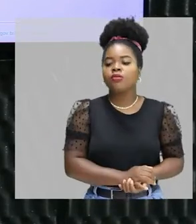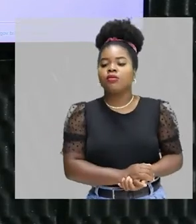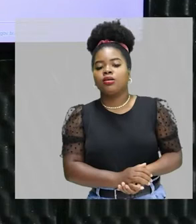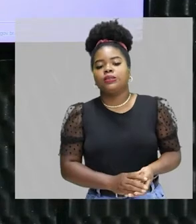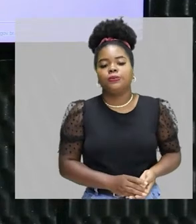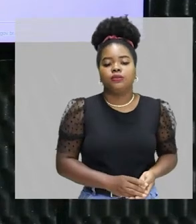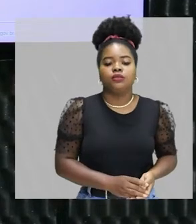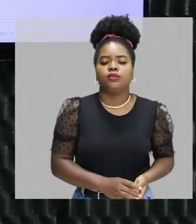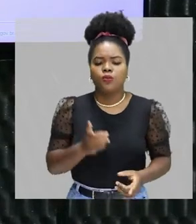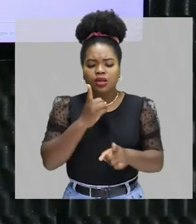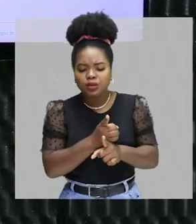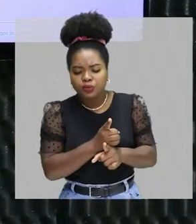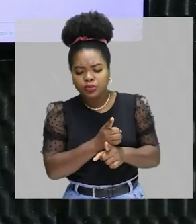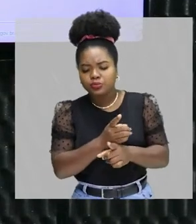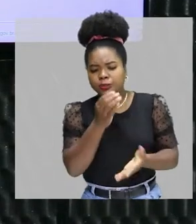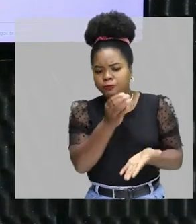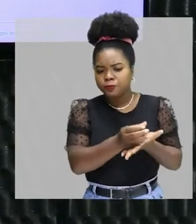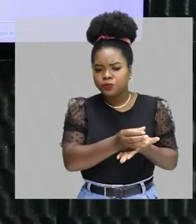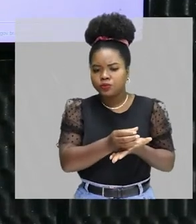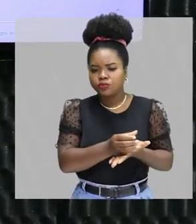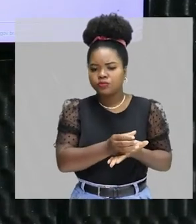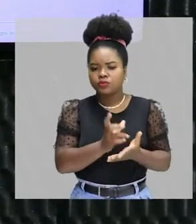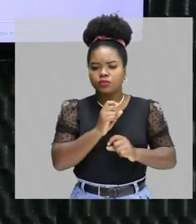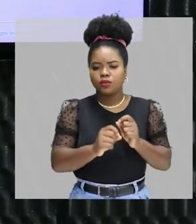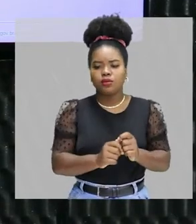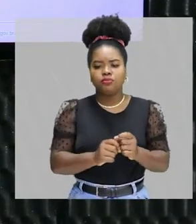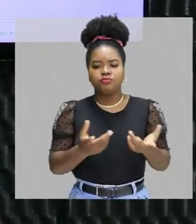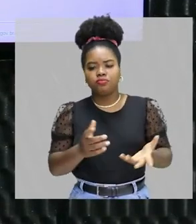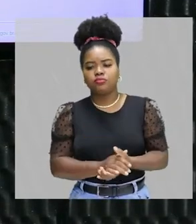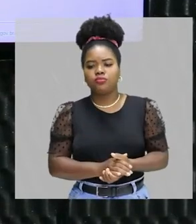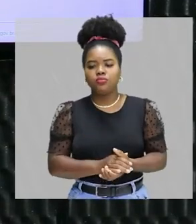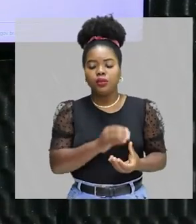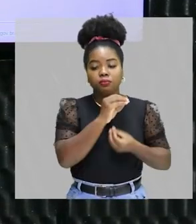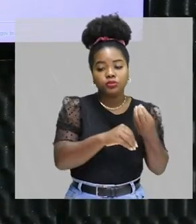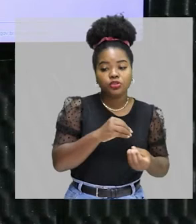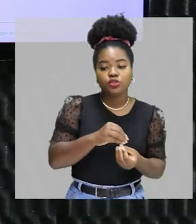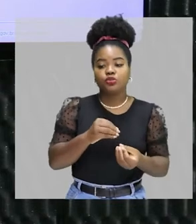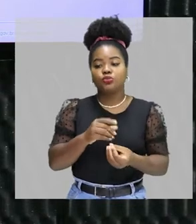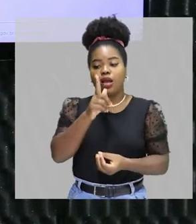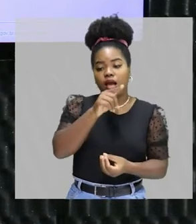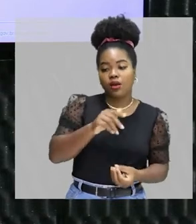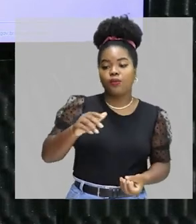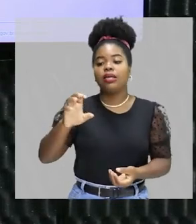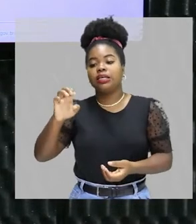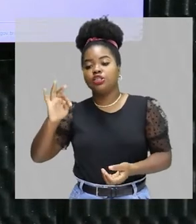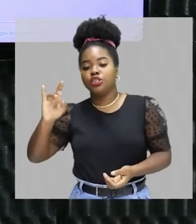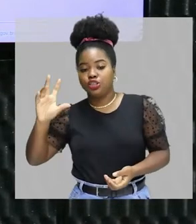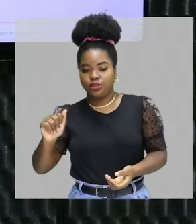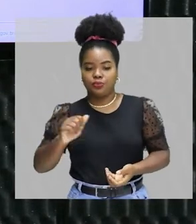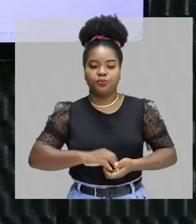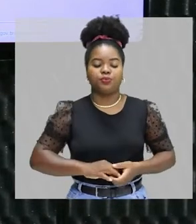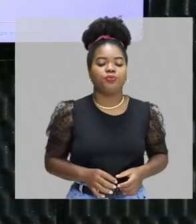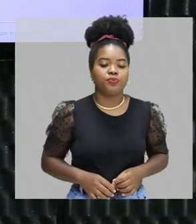observou a seguinte informação. Resíduo, mistura de acetato de etila e água. Ok, turminha?